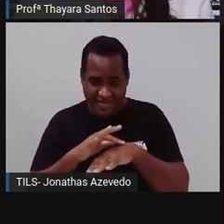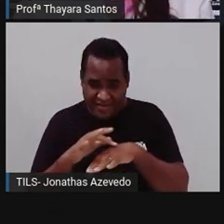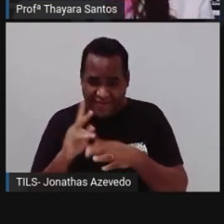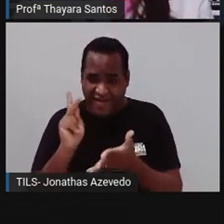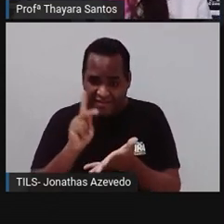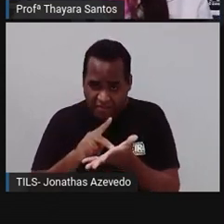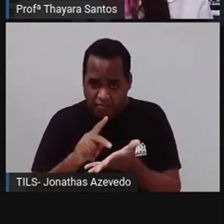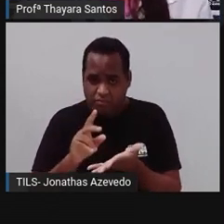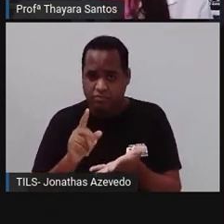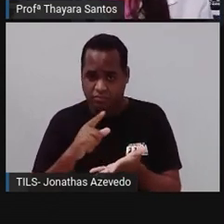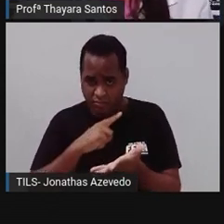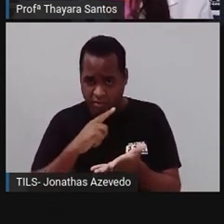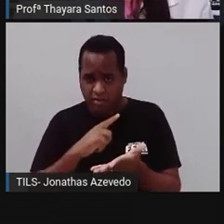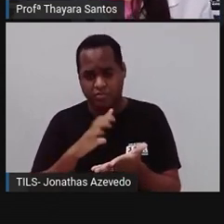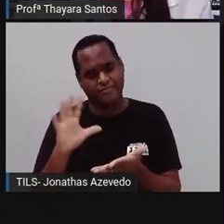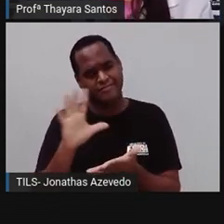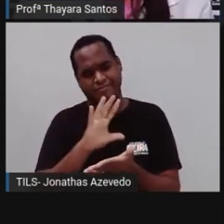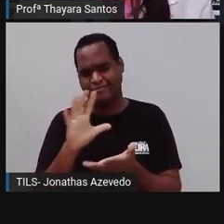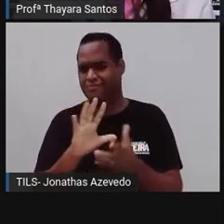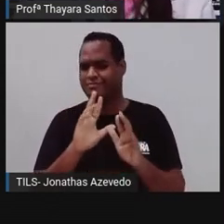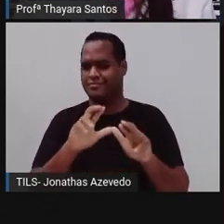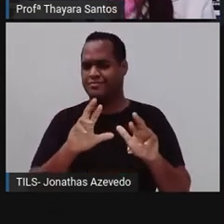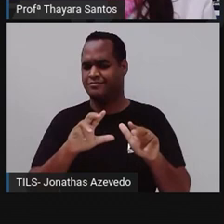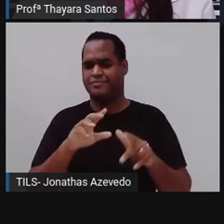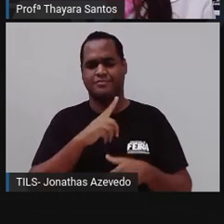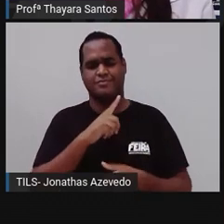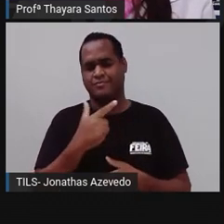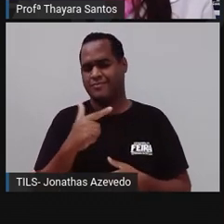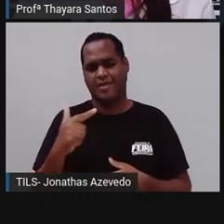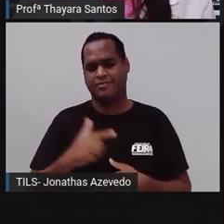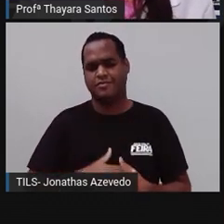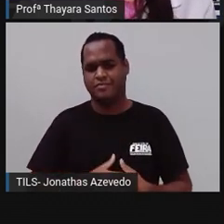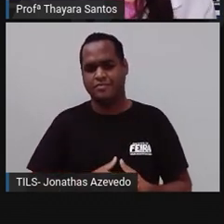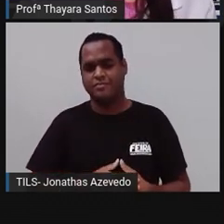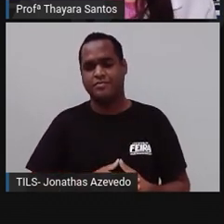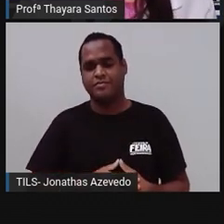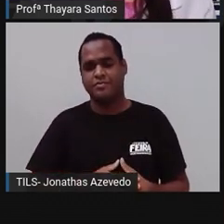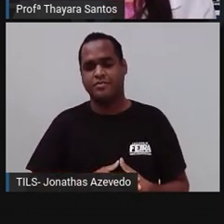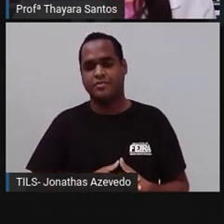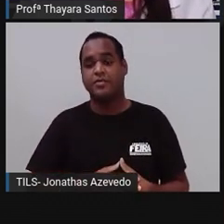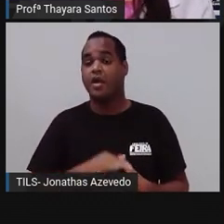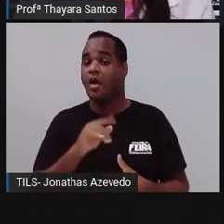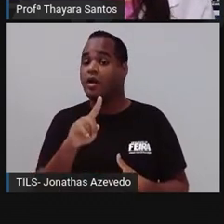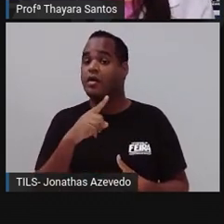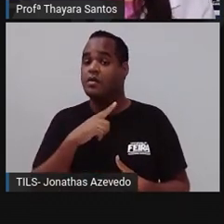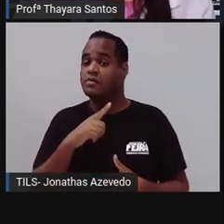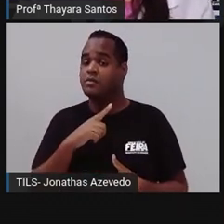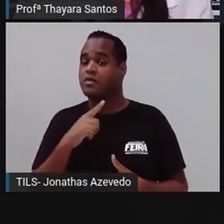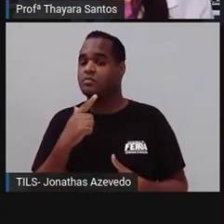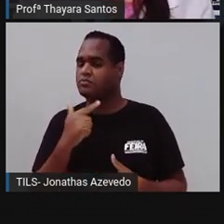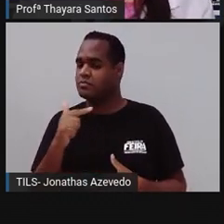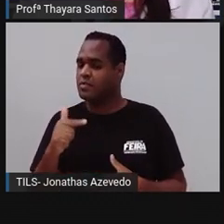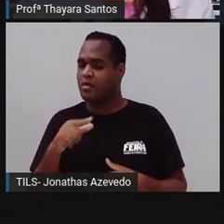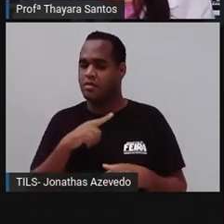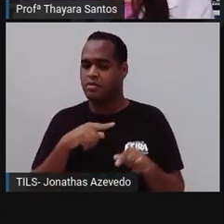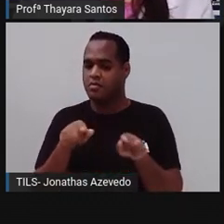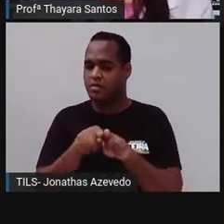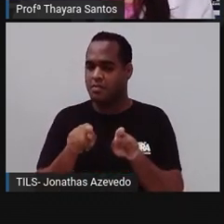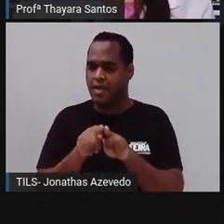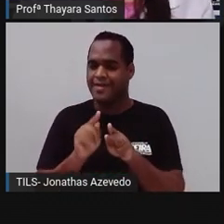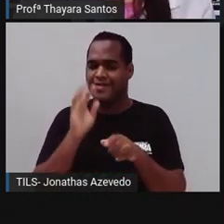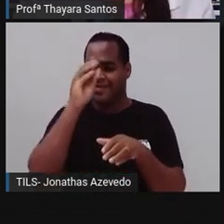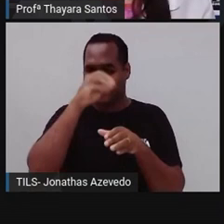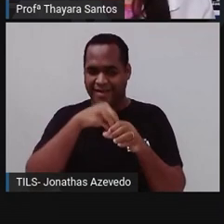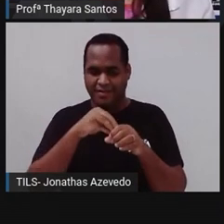Esses animais aqui, eles não possuem tecidos verdadeiros. Eles têm, eles não têm também sistema nervoso